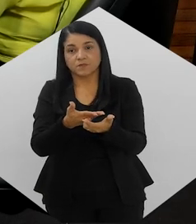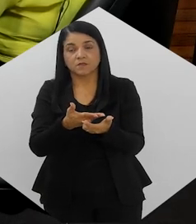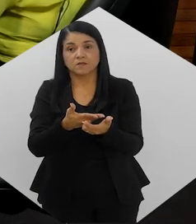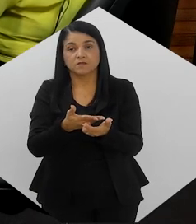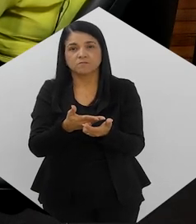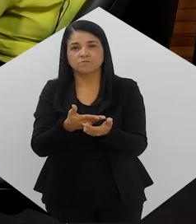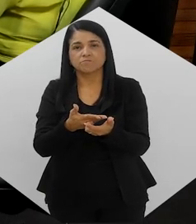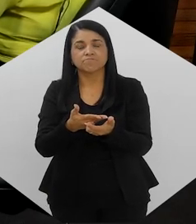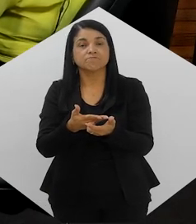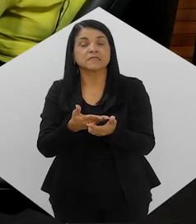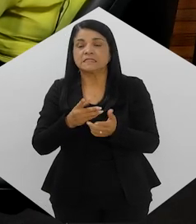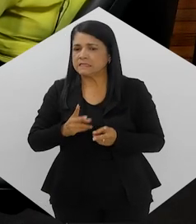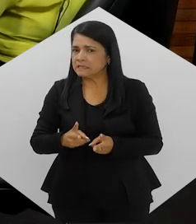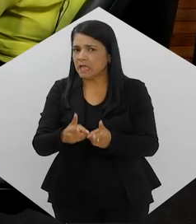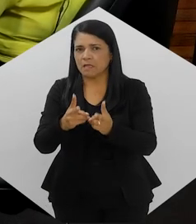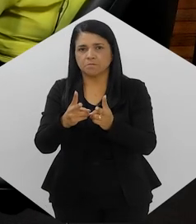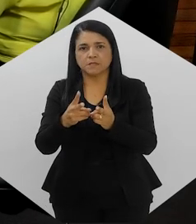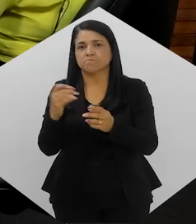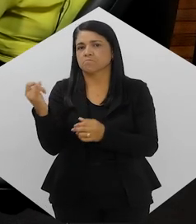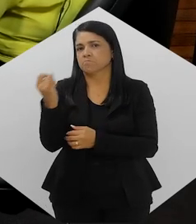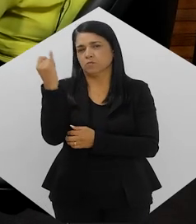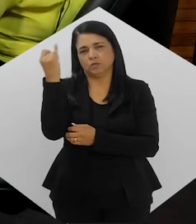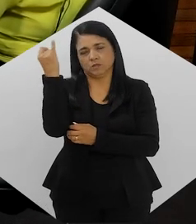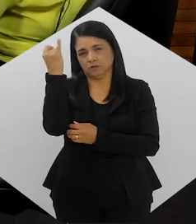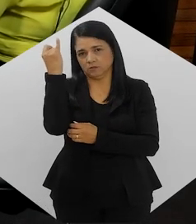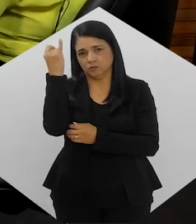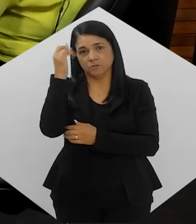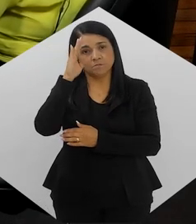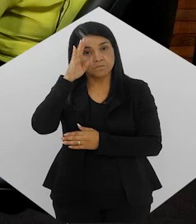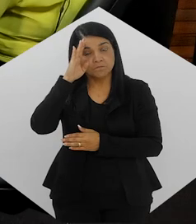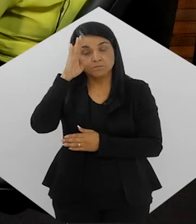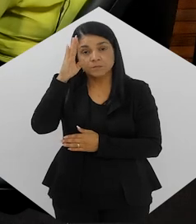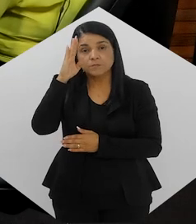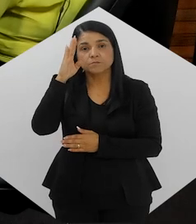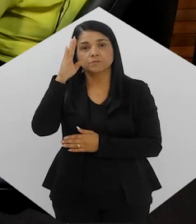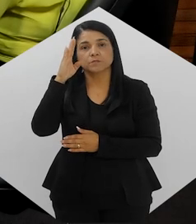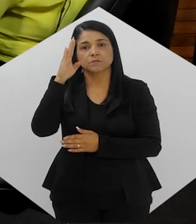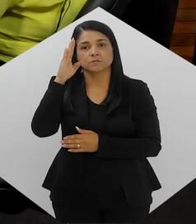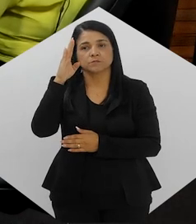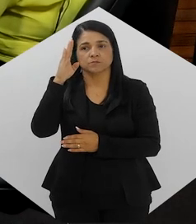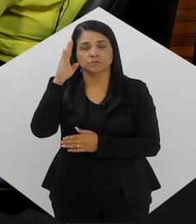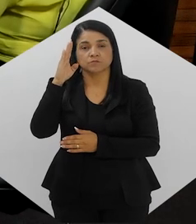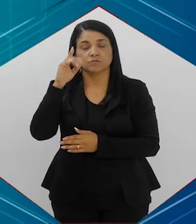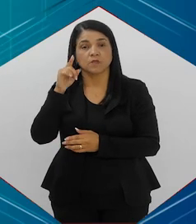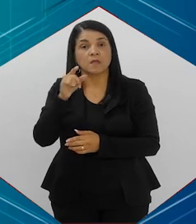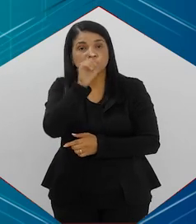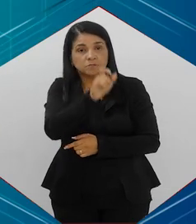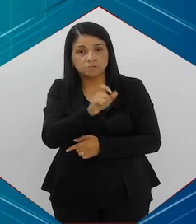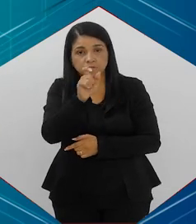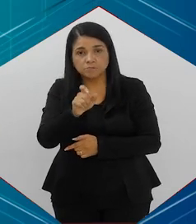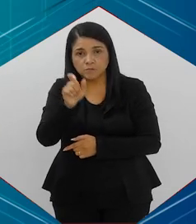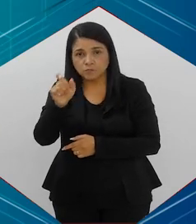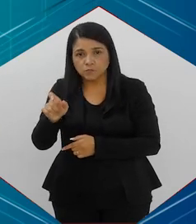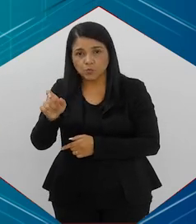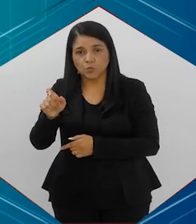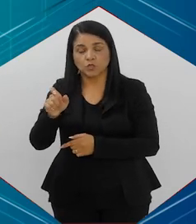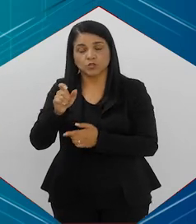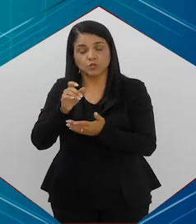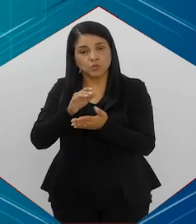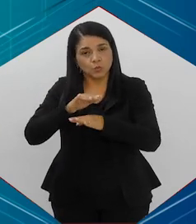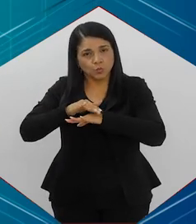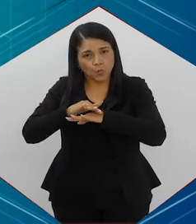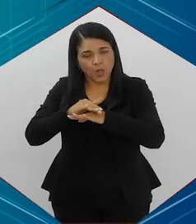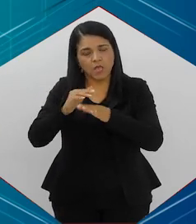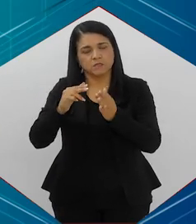É toda, completamente. É muito importante, principalmente porque mesmo os pacientes que têm